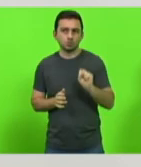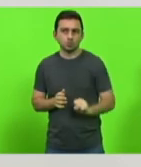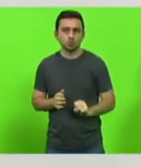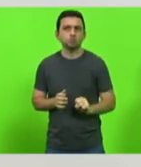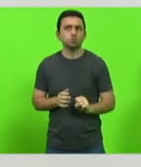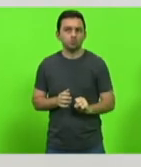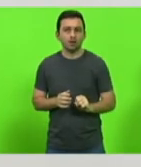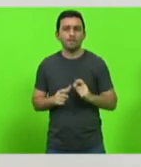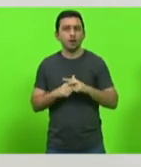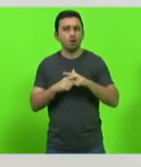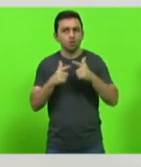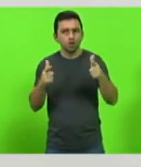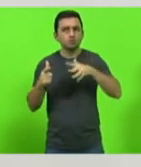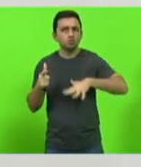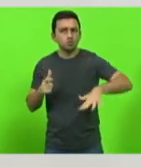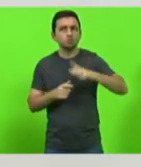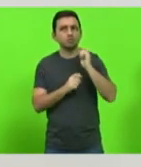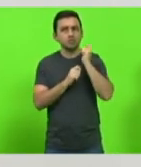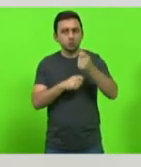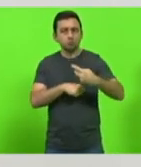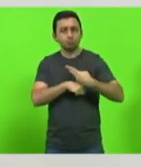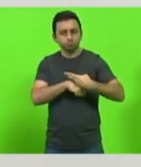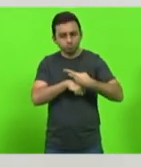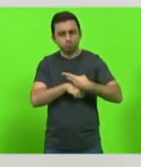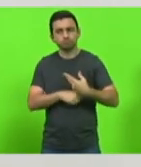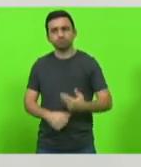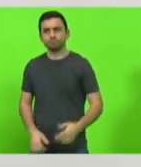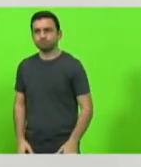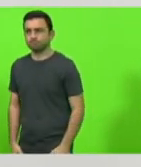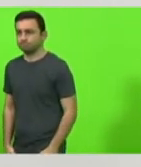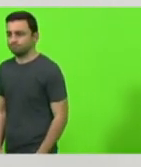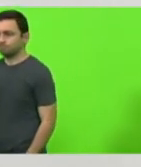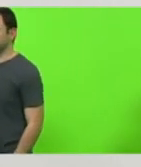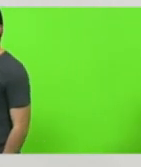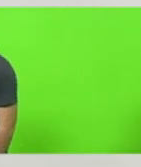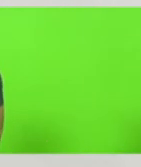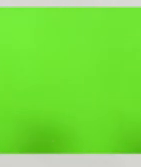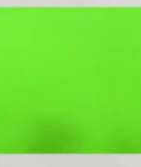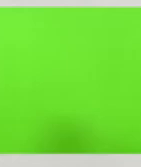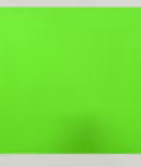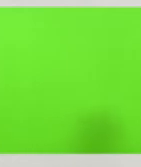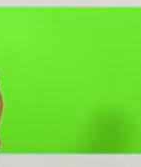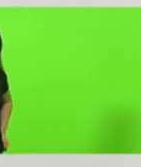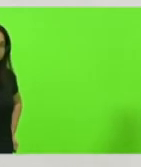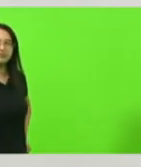parte dos pescadores que me procuraram que tem medo de entrar ali